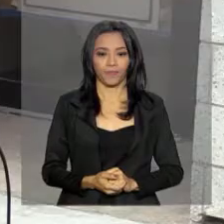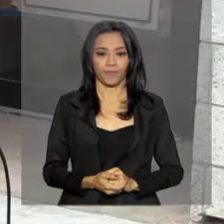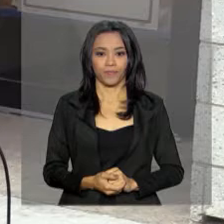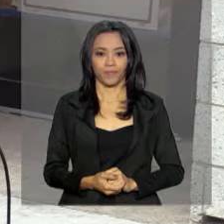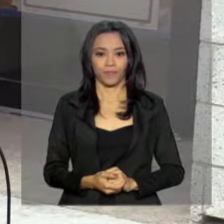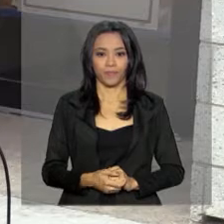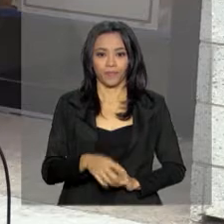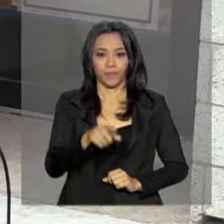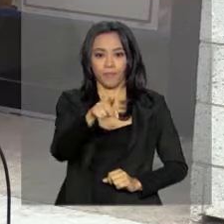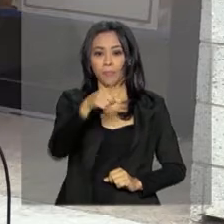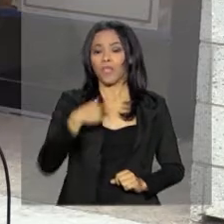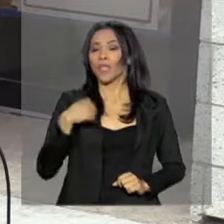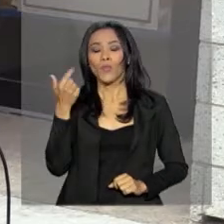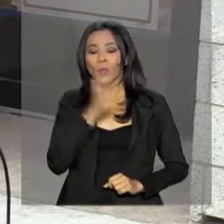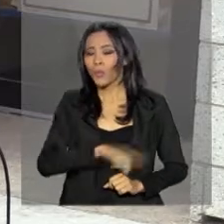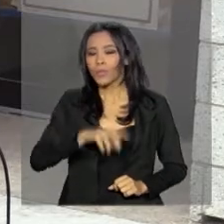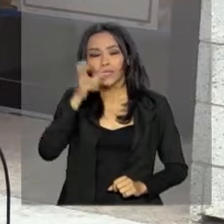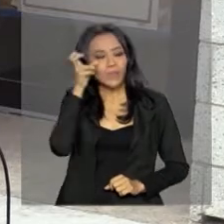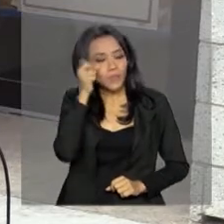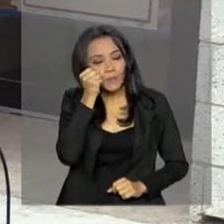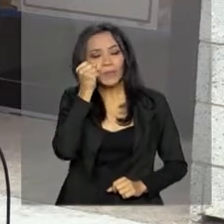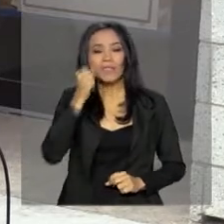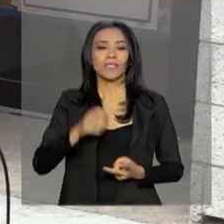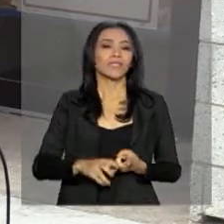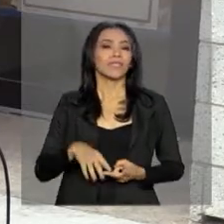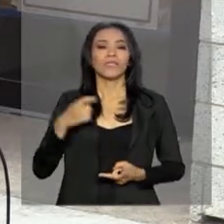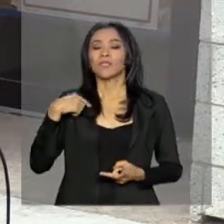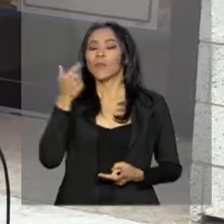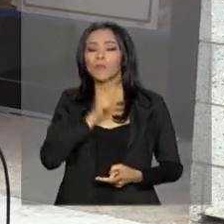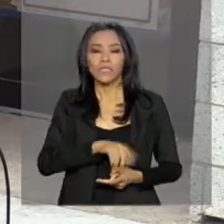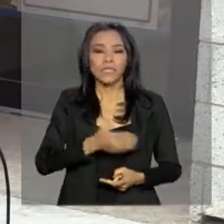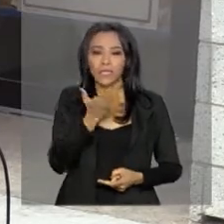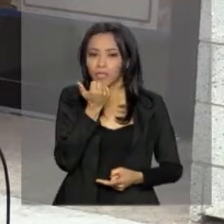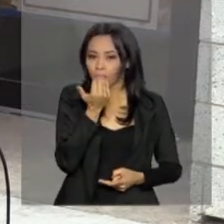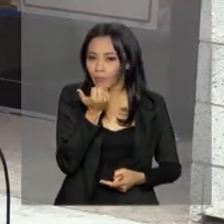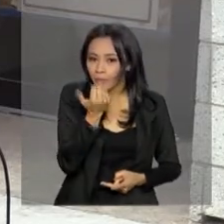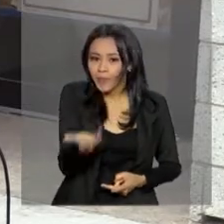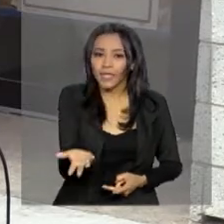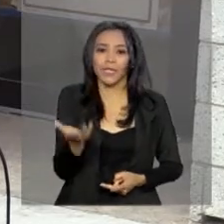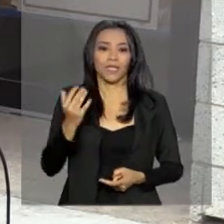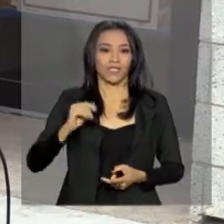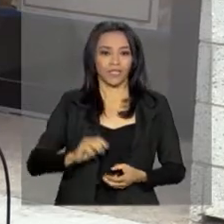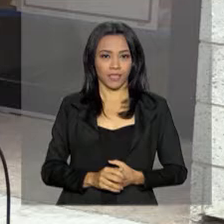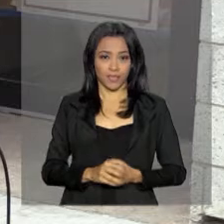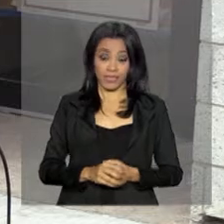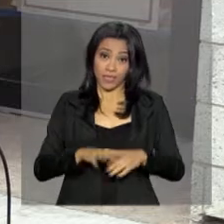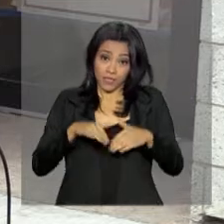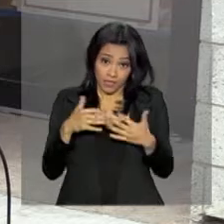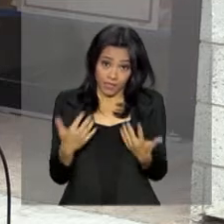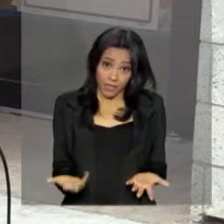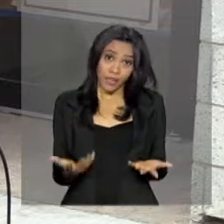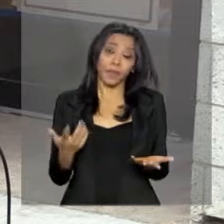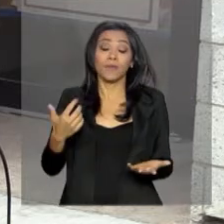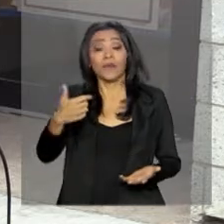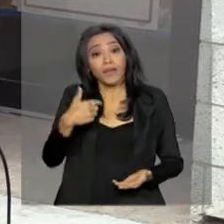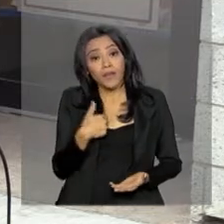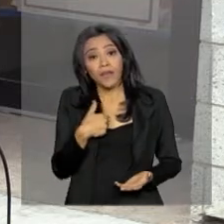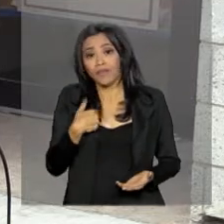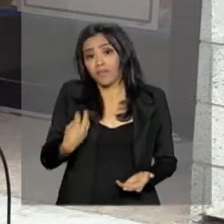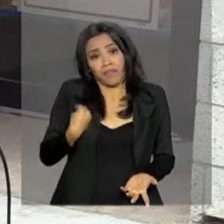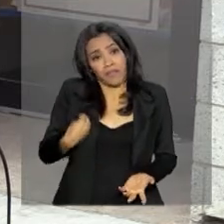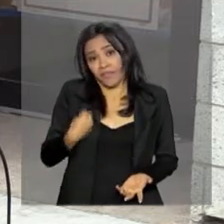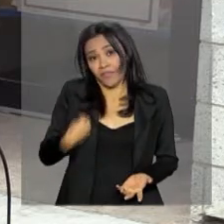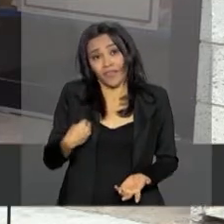Eu não conseguia dormir, eu não conseguia me alimentar direito. Então, praticamente eu não estava